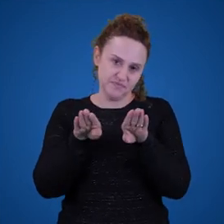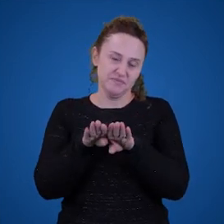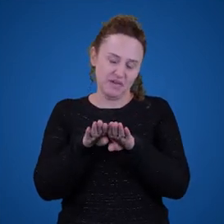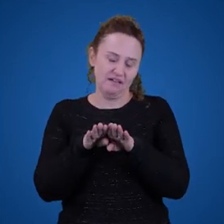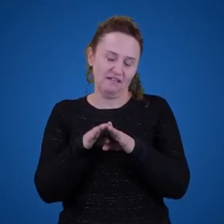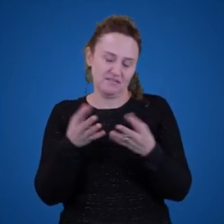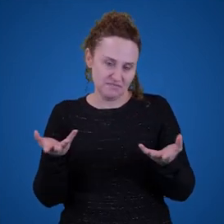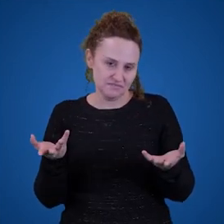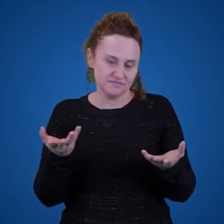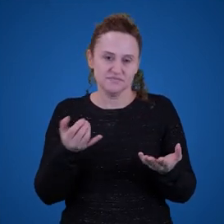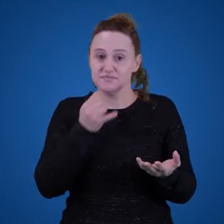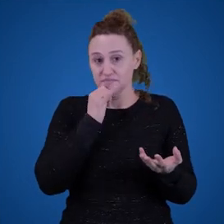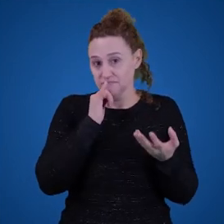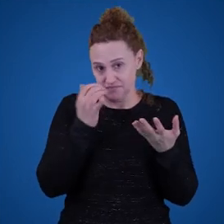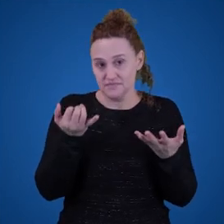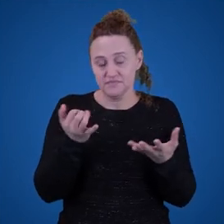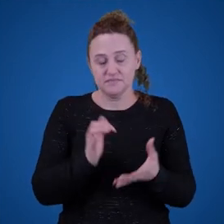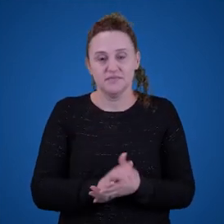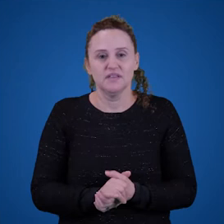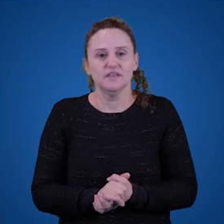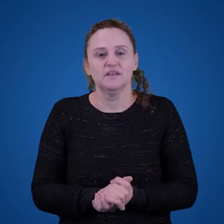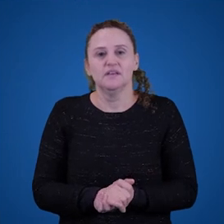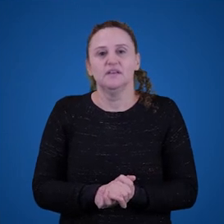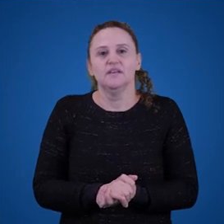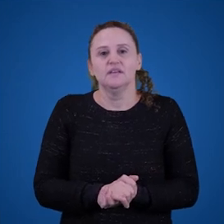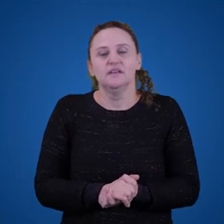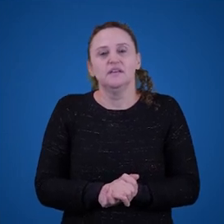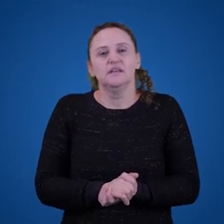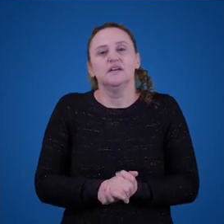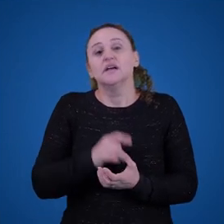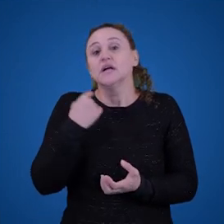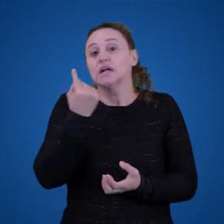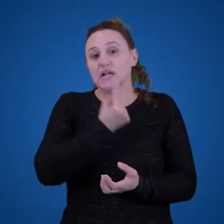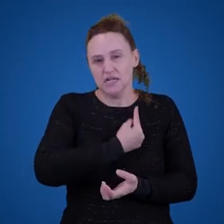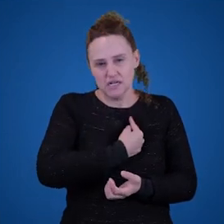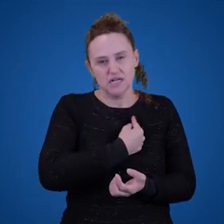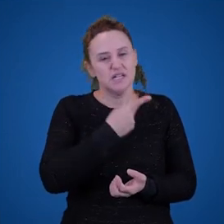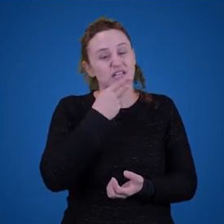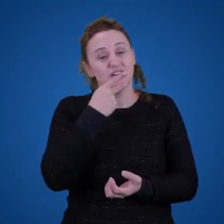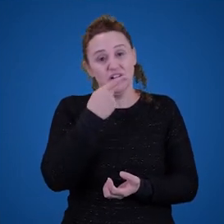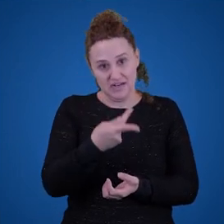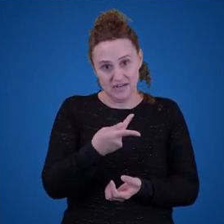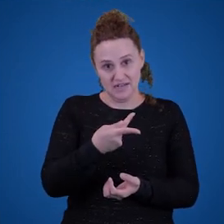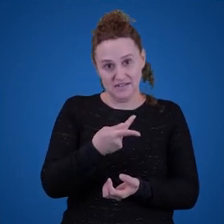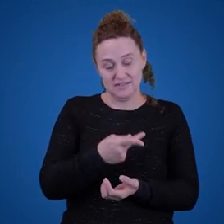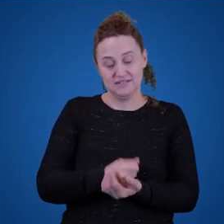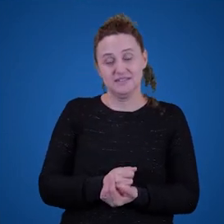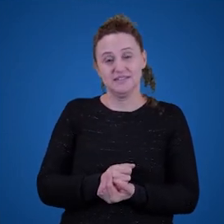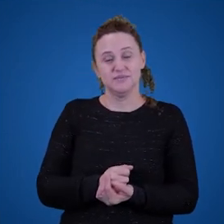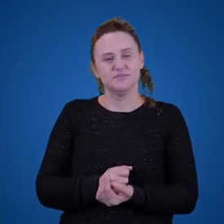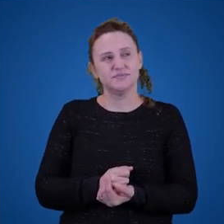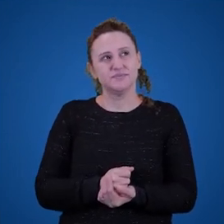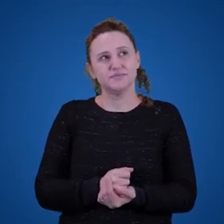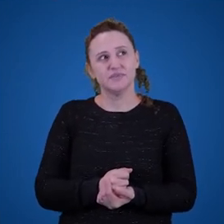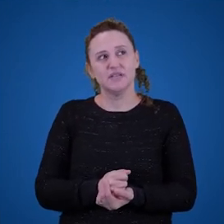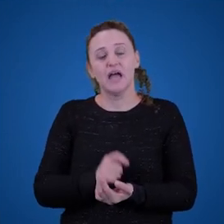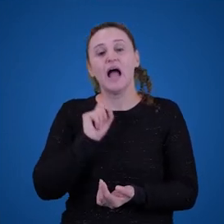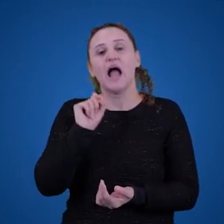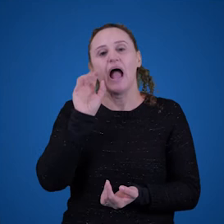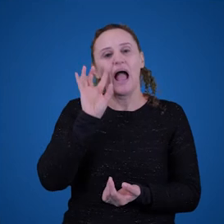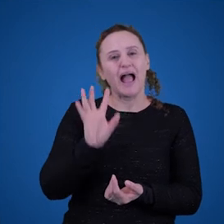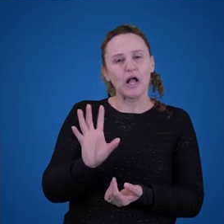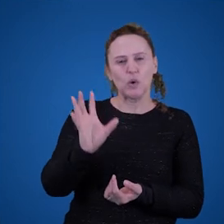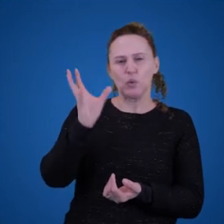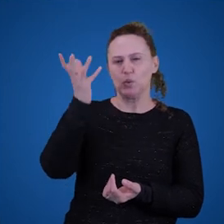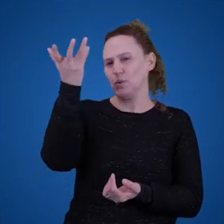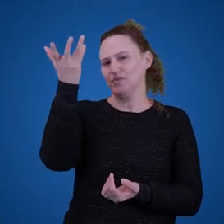gente usa um nome próprio, uma descrição definida. Então, quando nós falamos, parece que ocorre um fenômeno que é